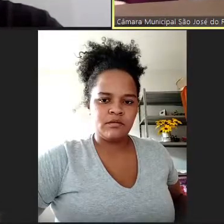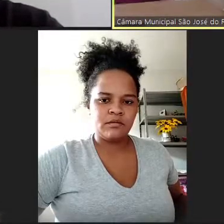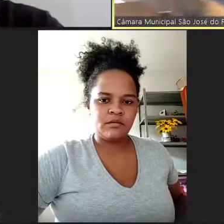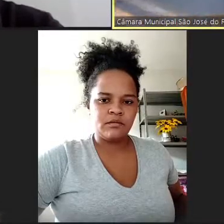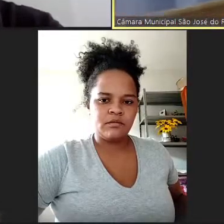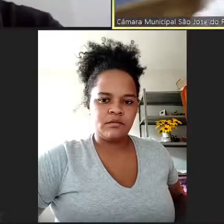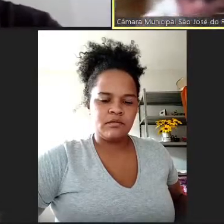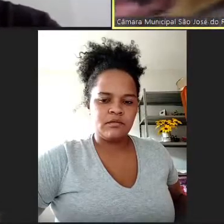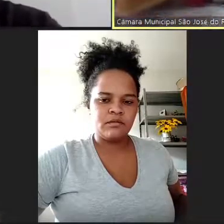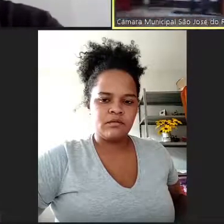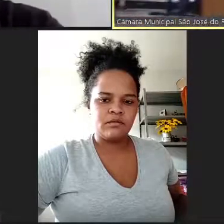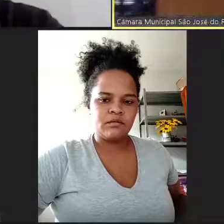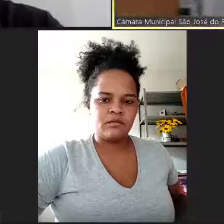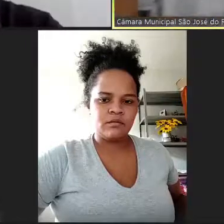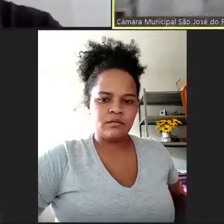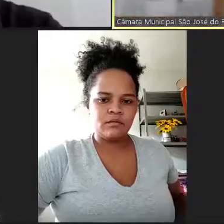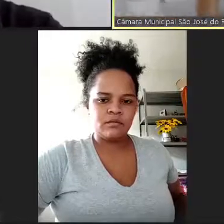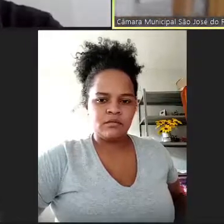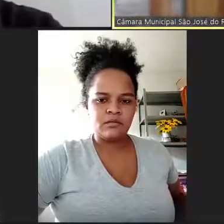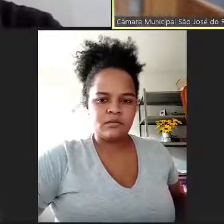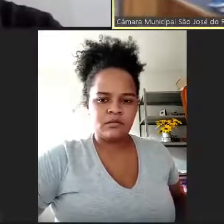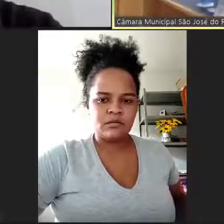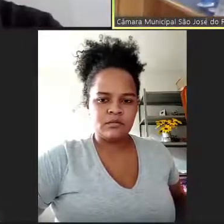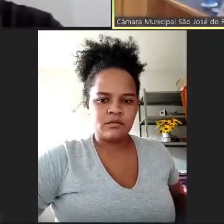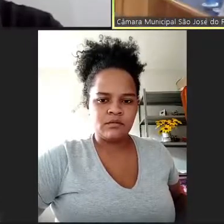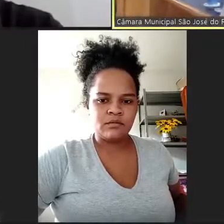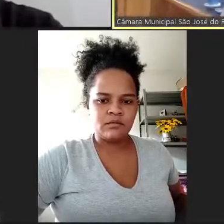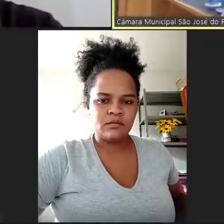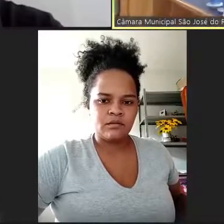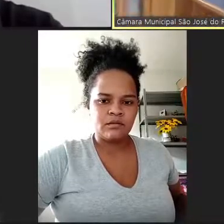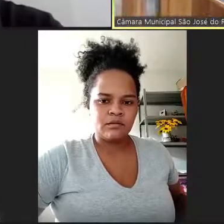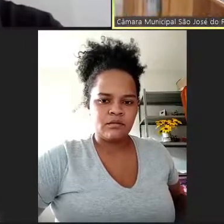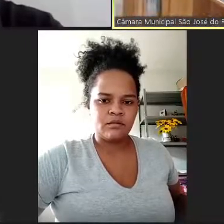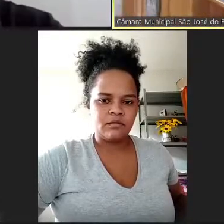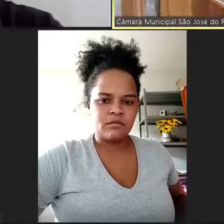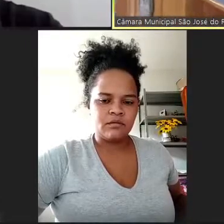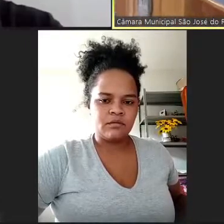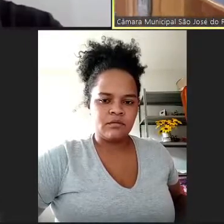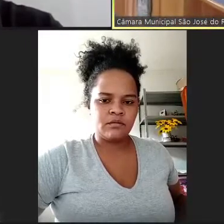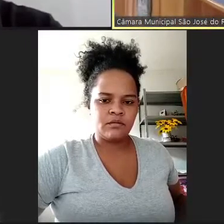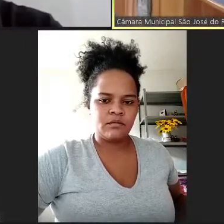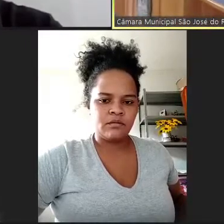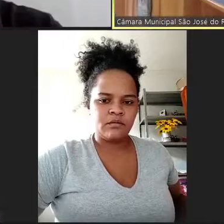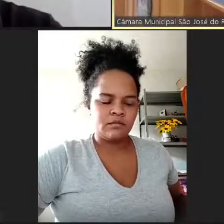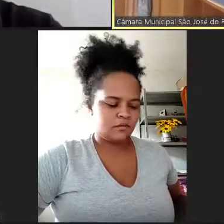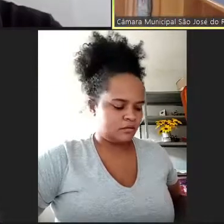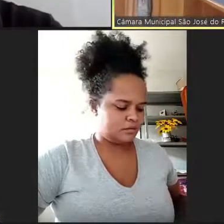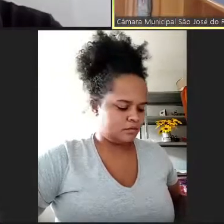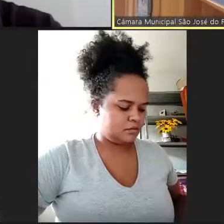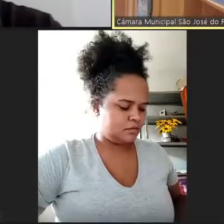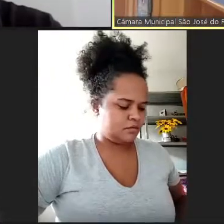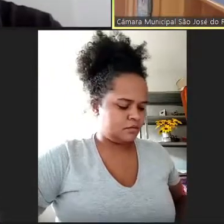Obrigado, Pedro, Paulão, doutor Romano, por gentileza. Então, o requerimento 237 está deferido. Requerimento